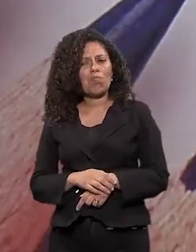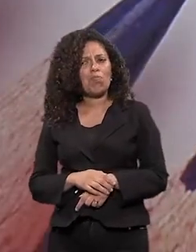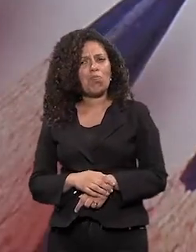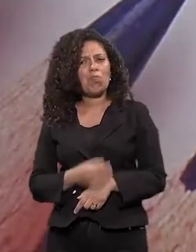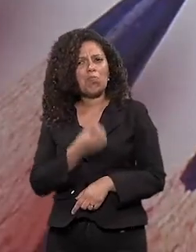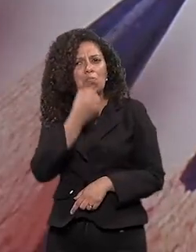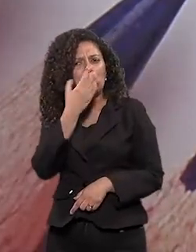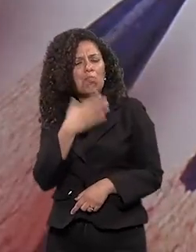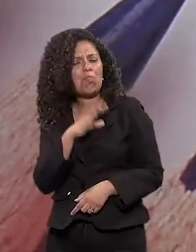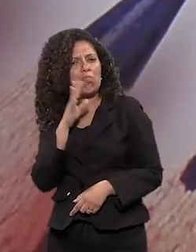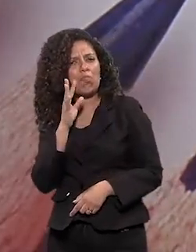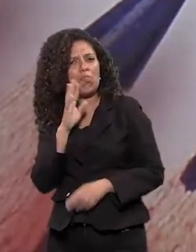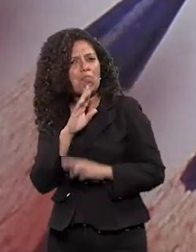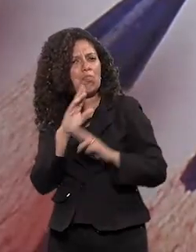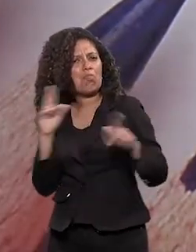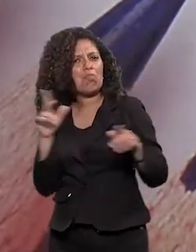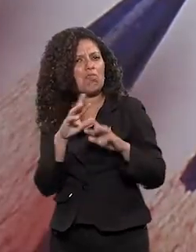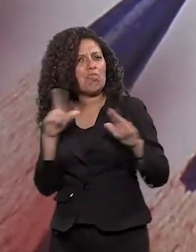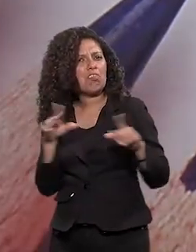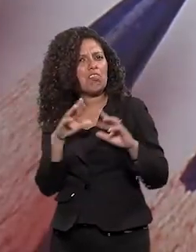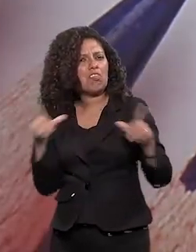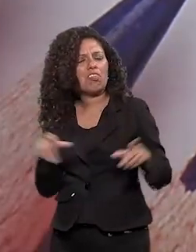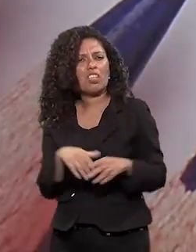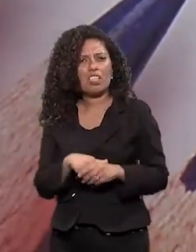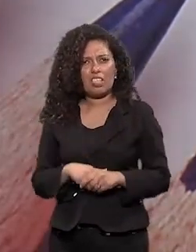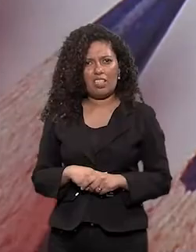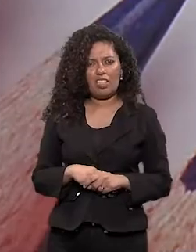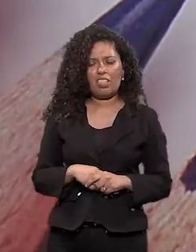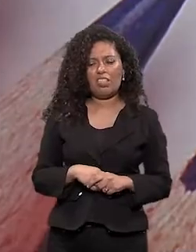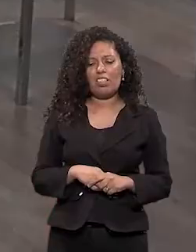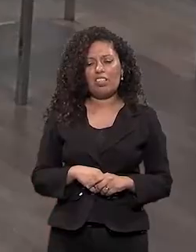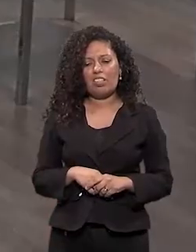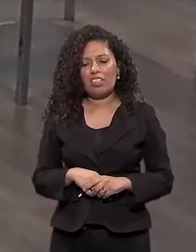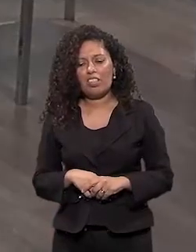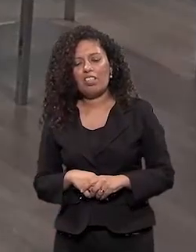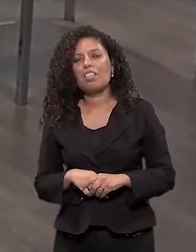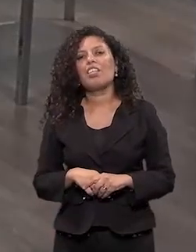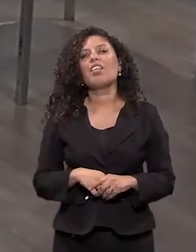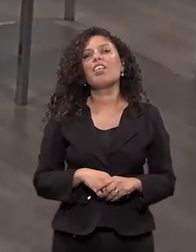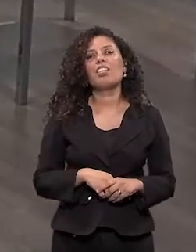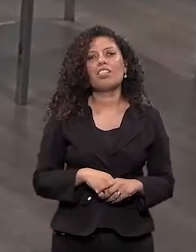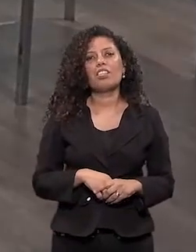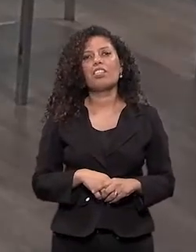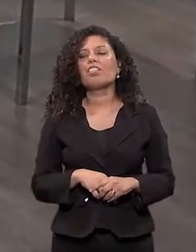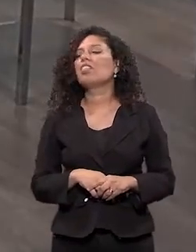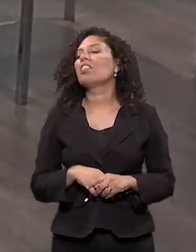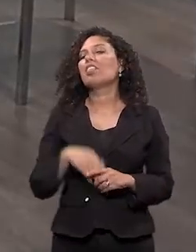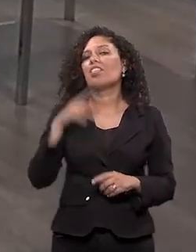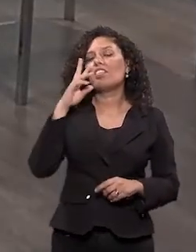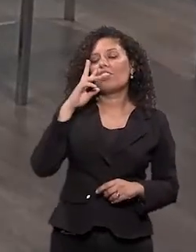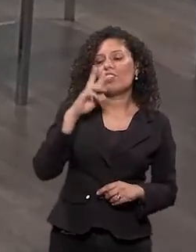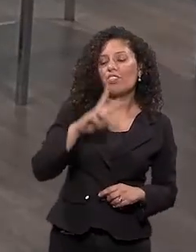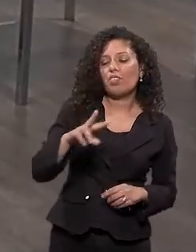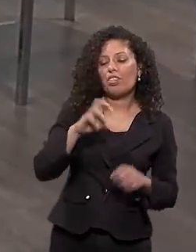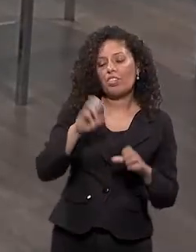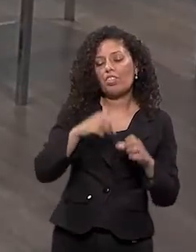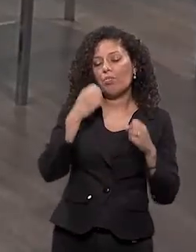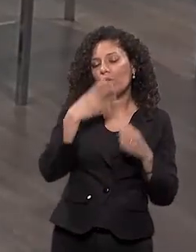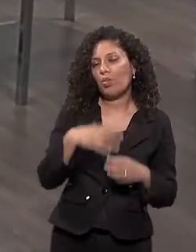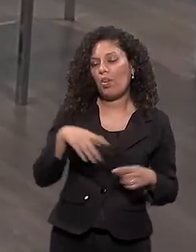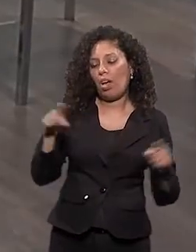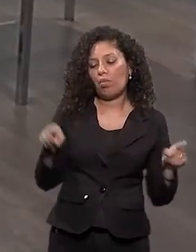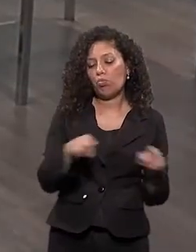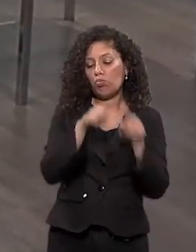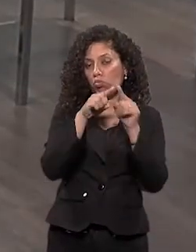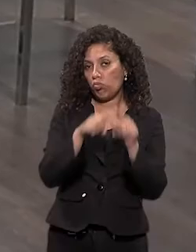funciona isso? Ah, não é só para partir o bolo Entre os irmãos Entre dois irmãos É a matemúsica A matemúsica A música,